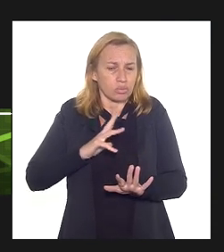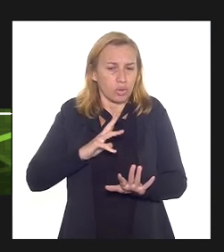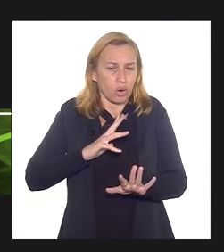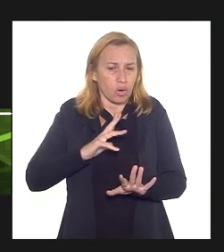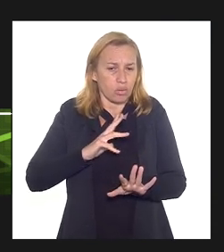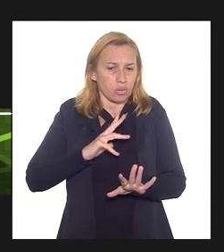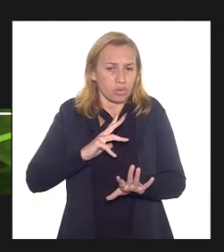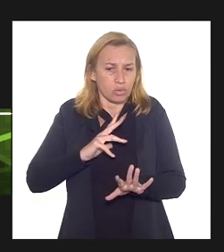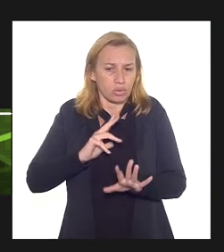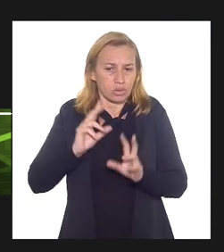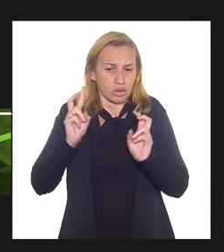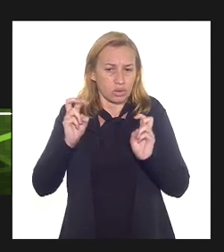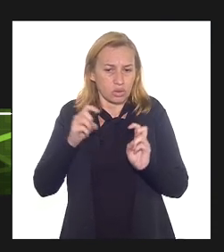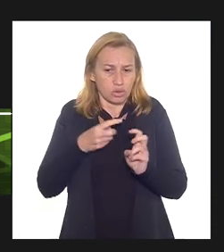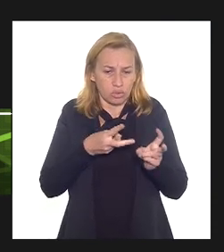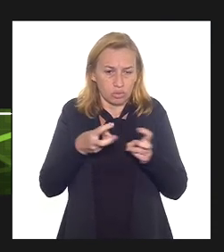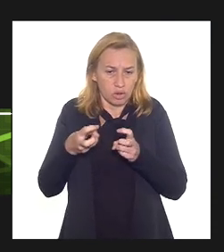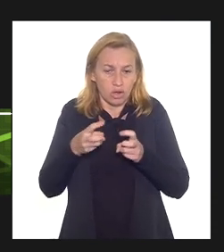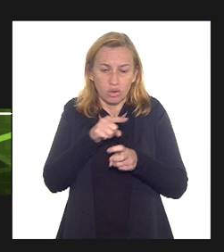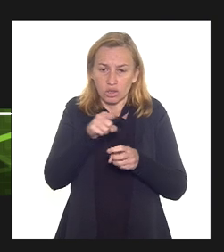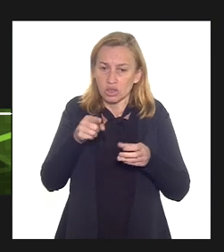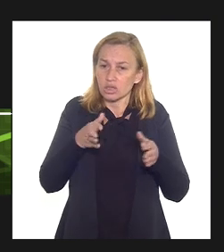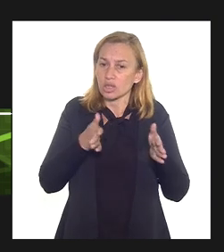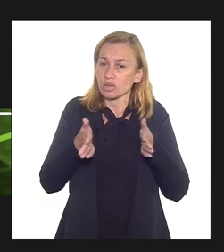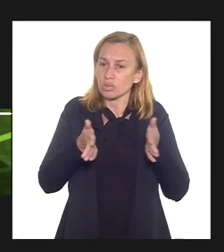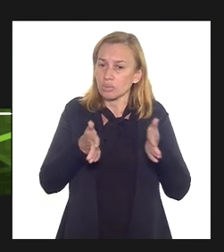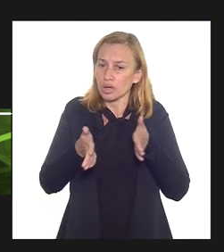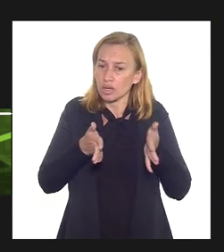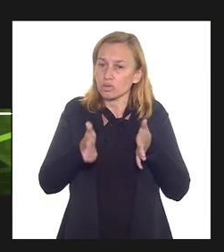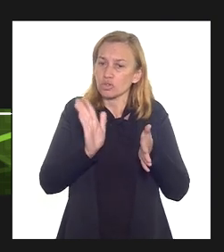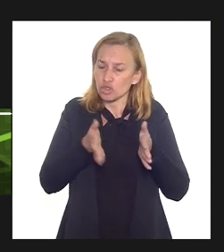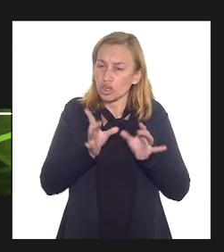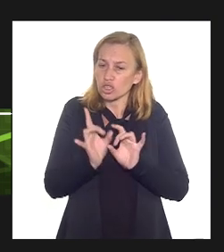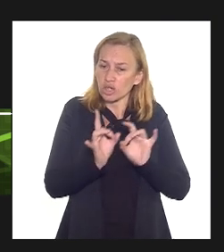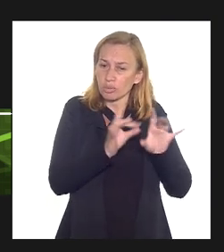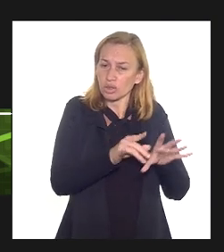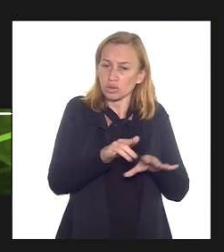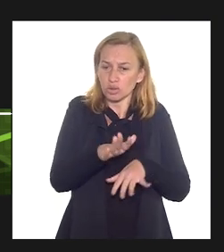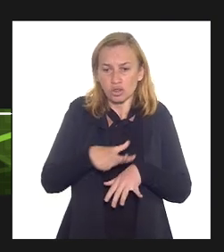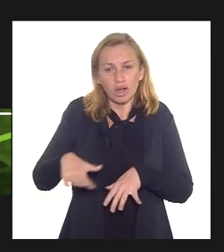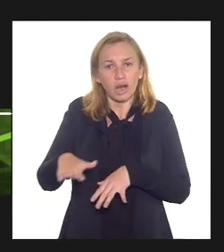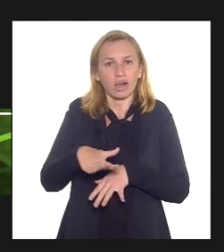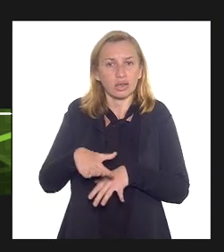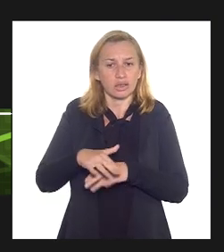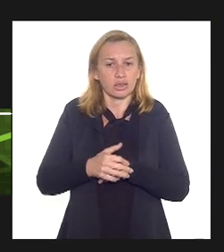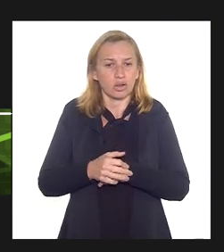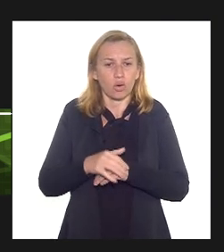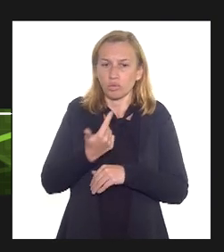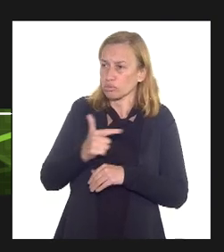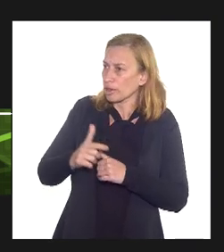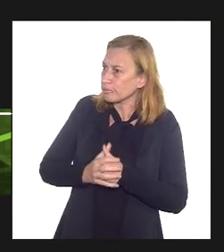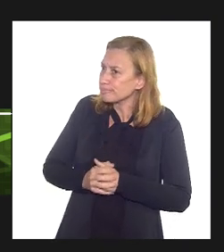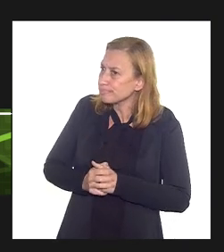os senhores tem previsões já de abandono de campo ou não tem